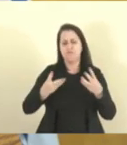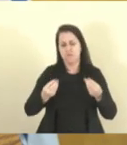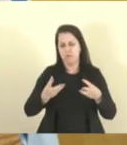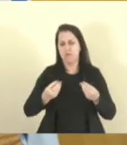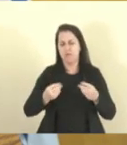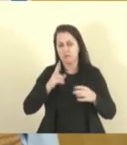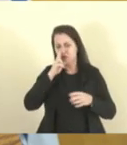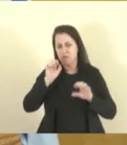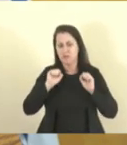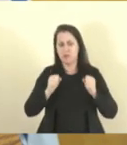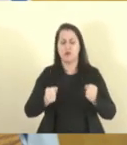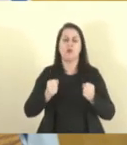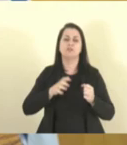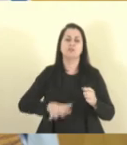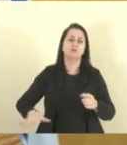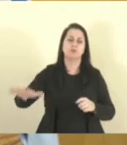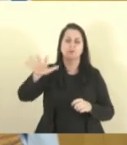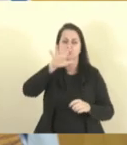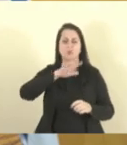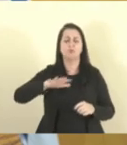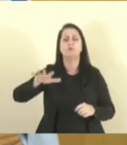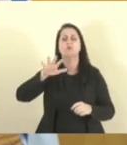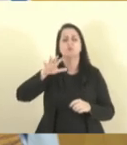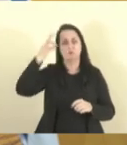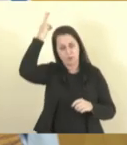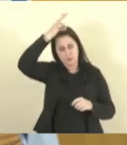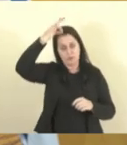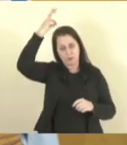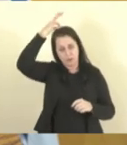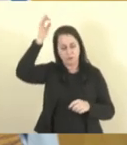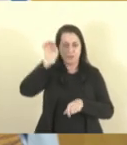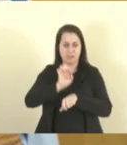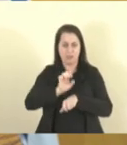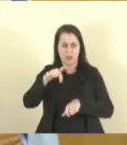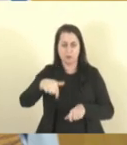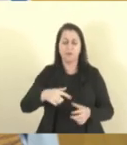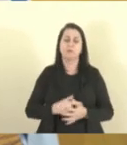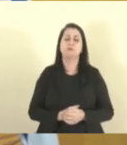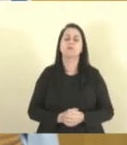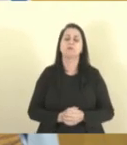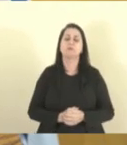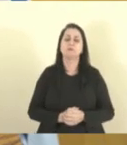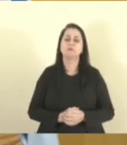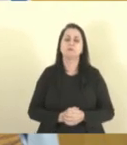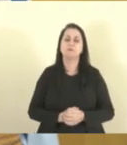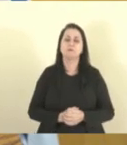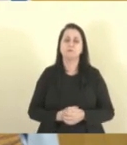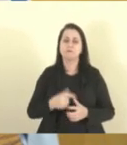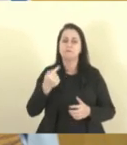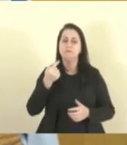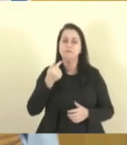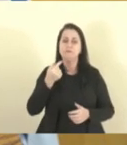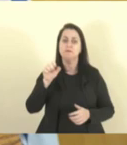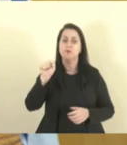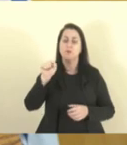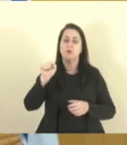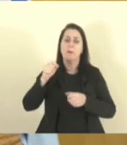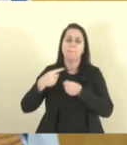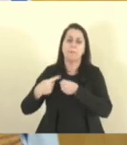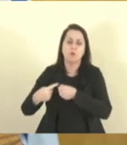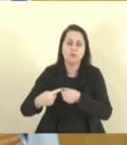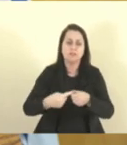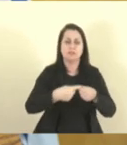em toda extensão do nosso querido Estado do Espírito Santo. São 78 municípios